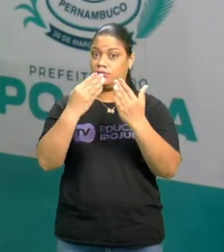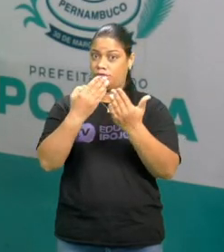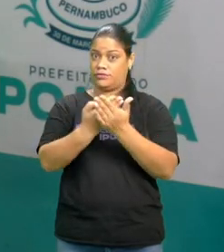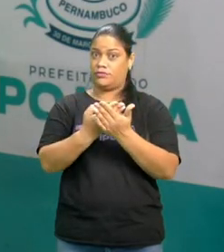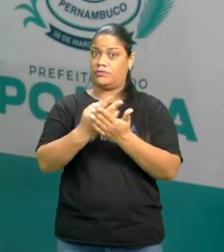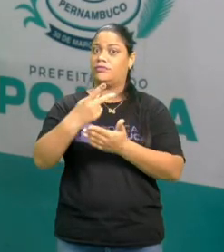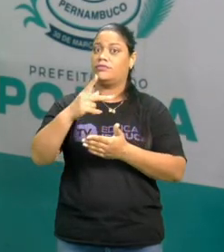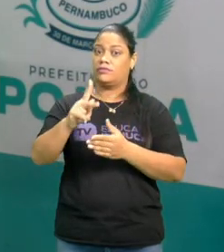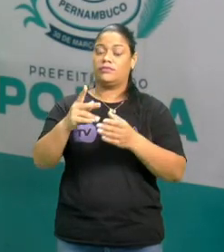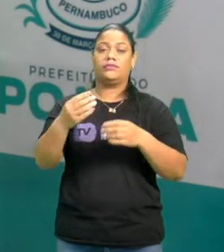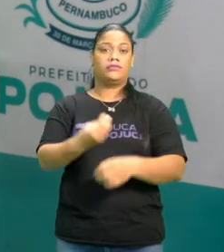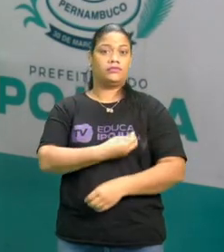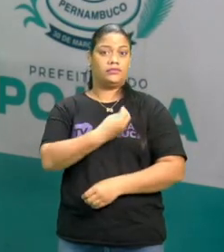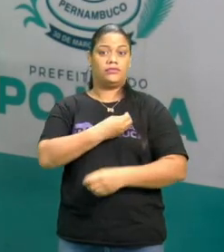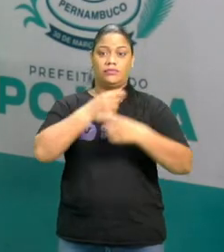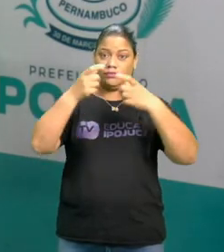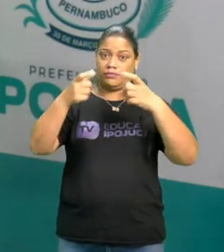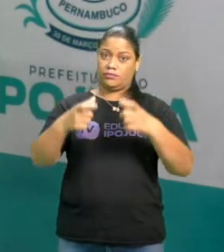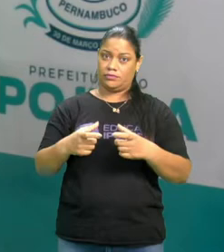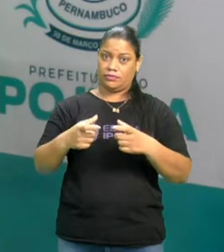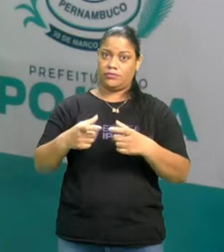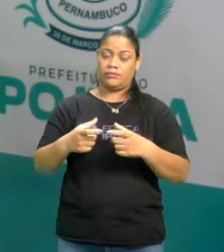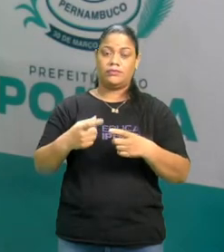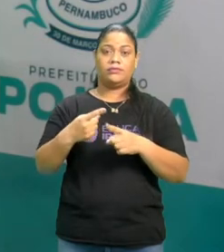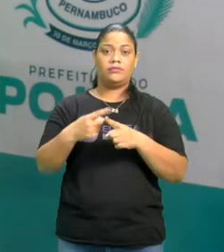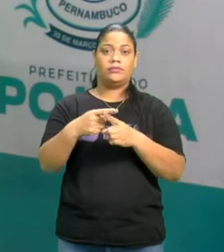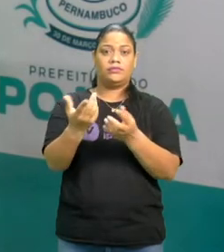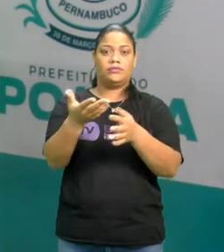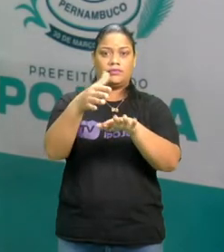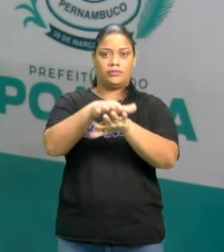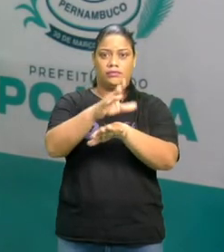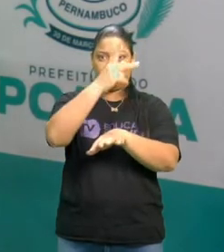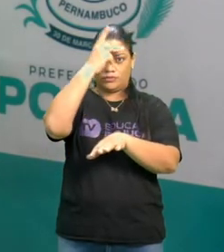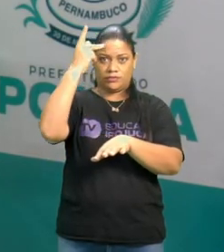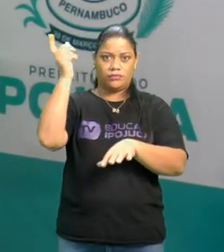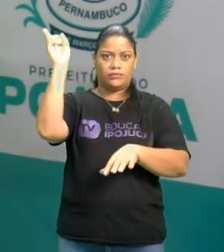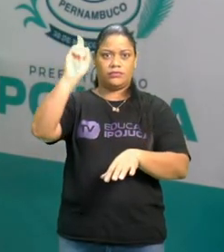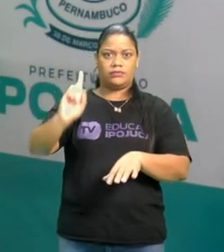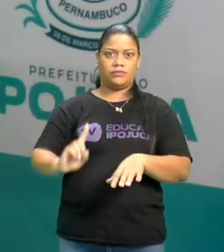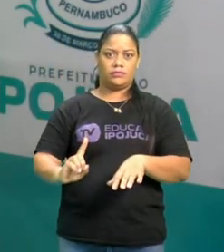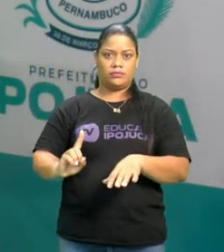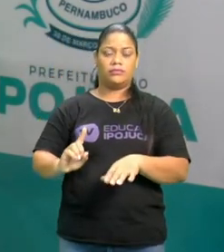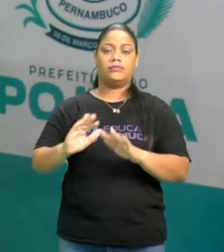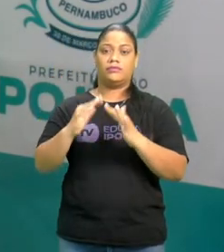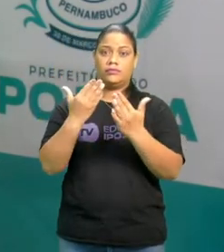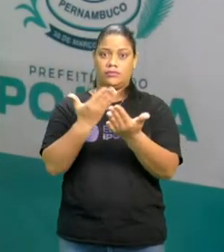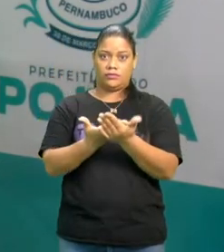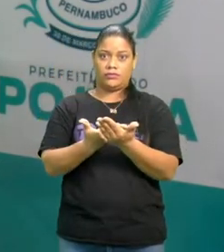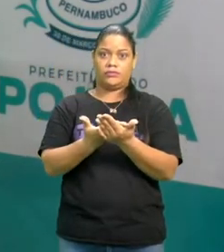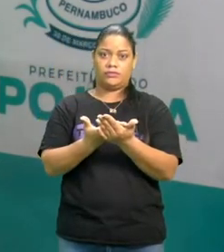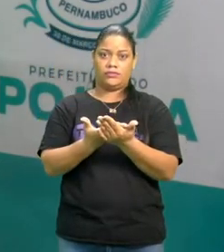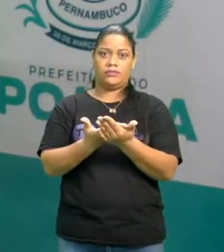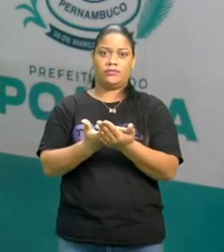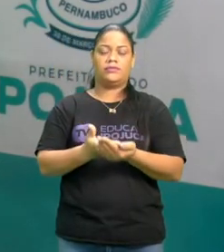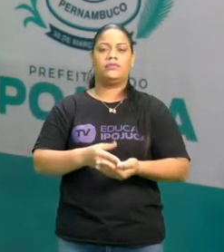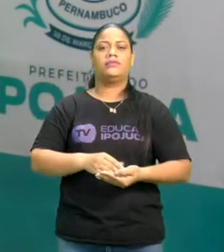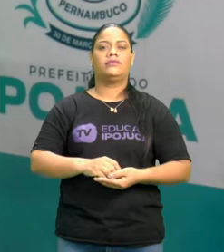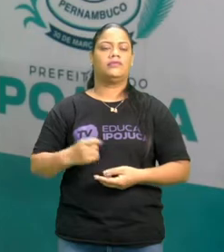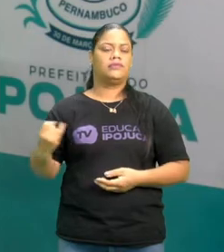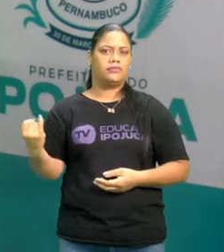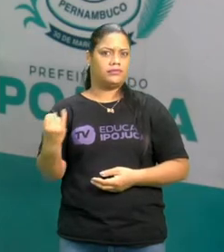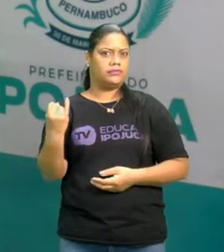fique atento à sua comunidade, porque a inclusão das pessoas com deficiência na escola é